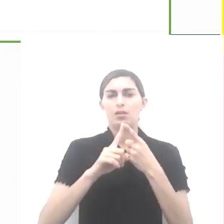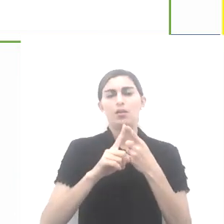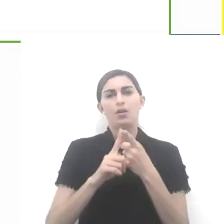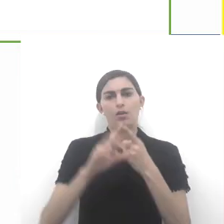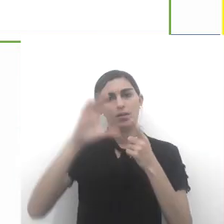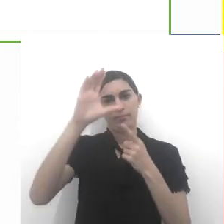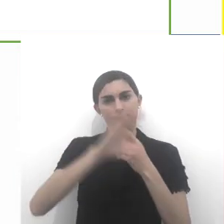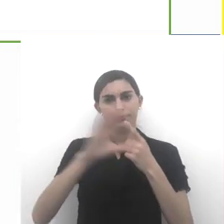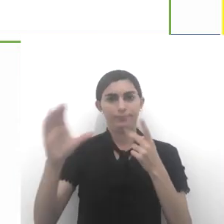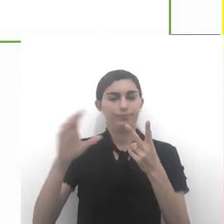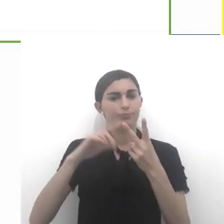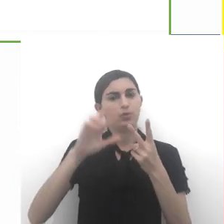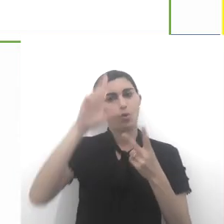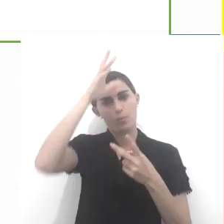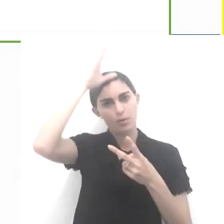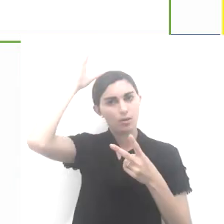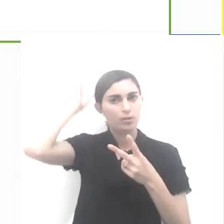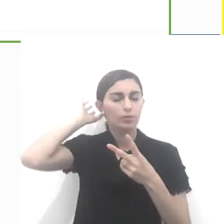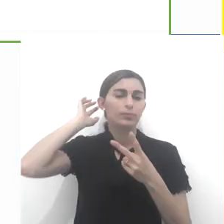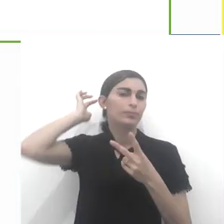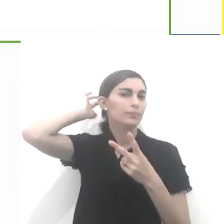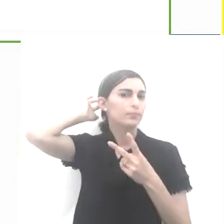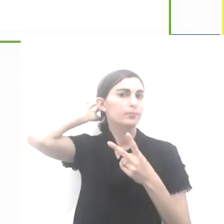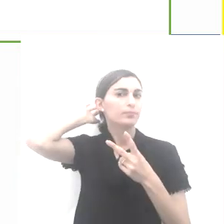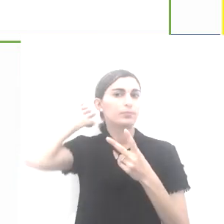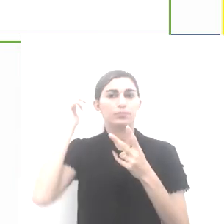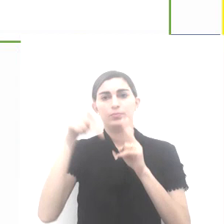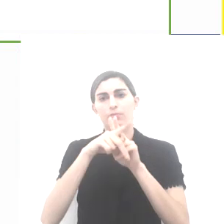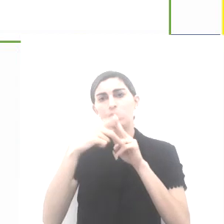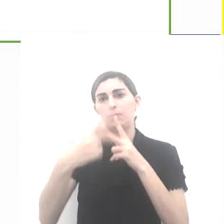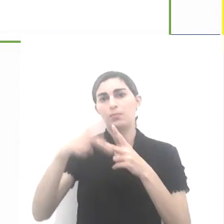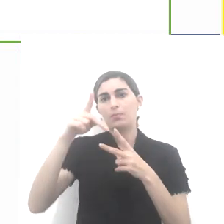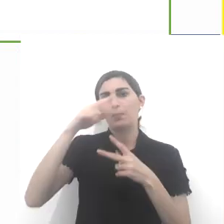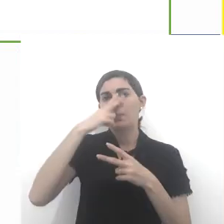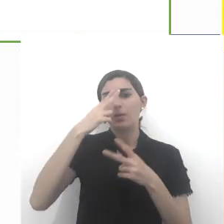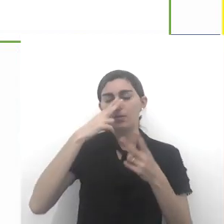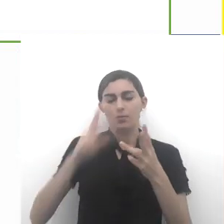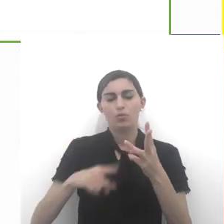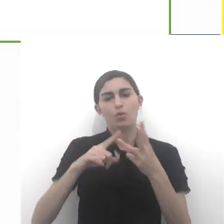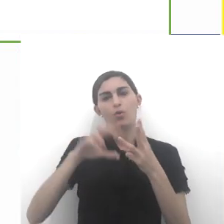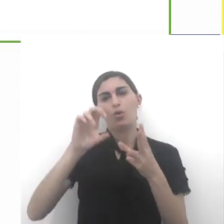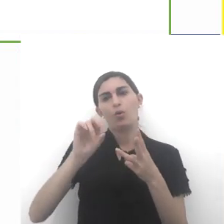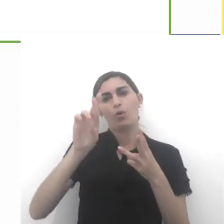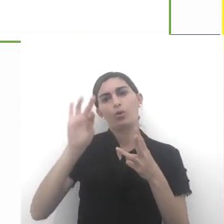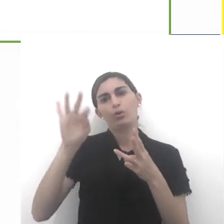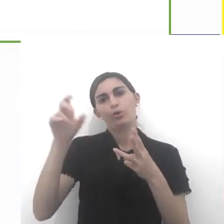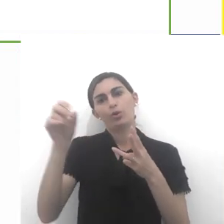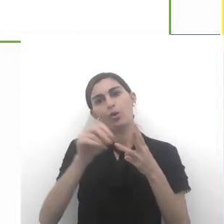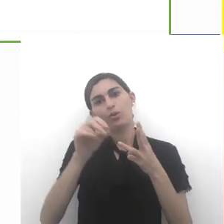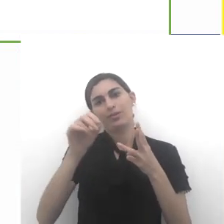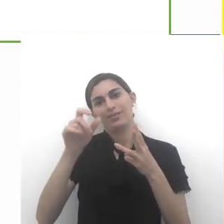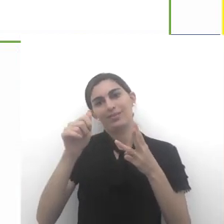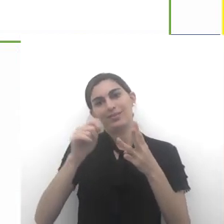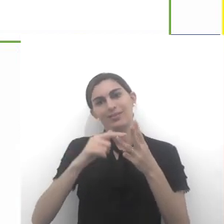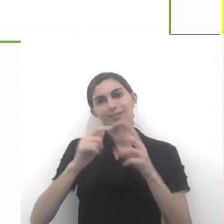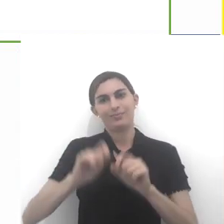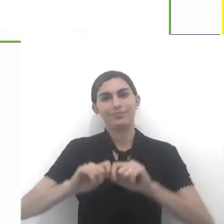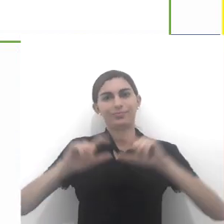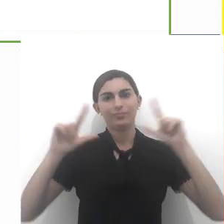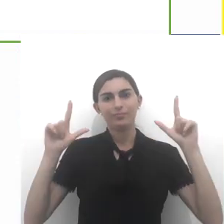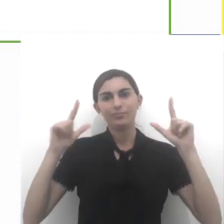estão o catolicismo romano, o protestantismo e a igreja ortodoxa. Na